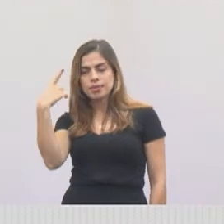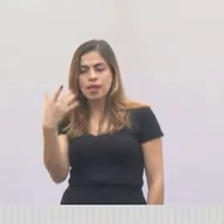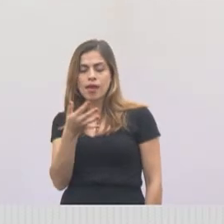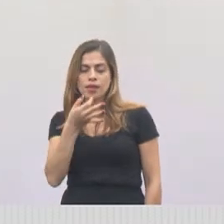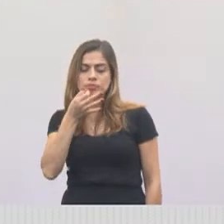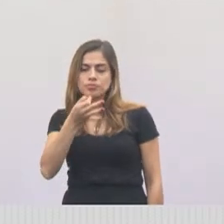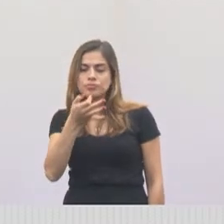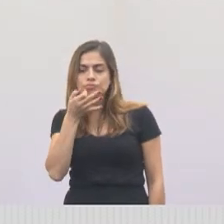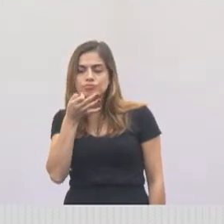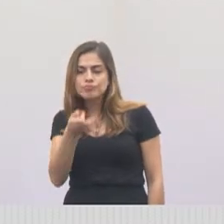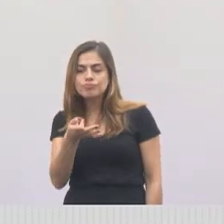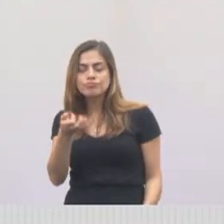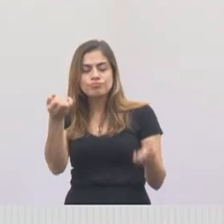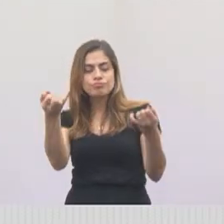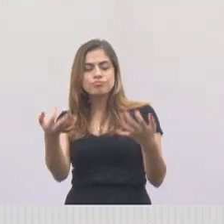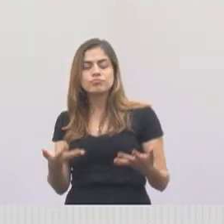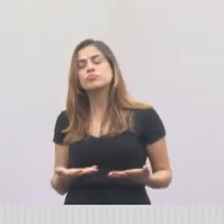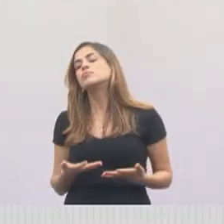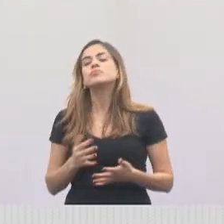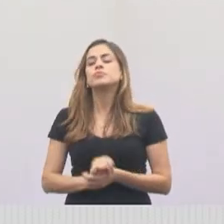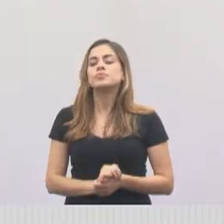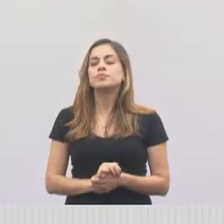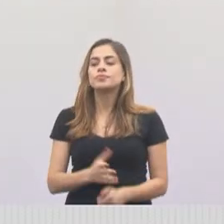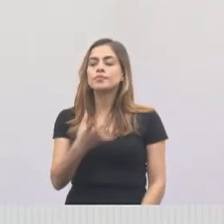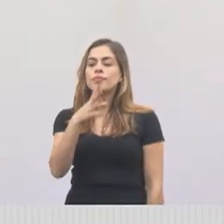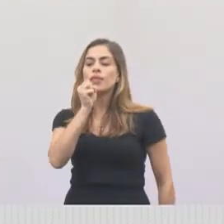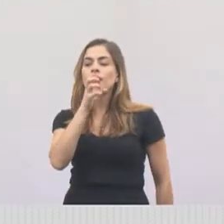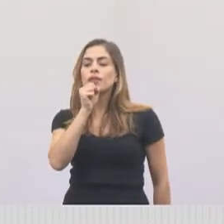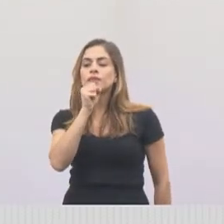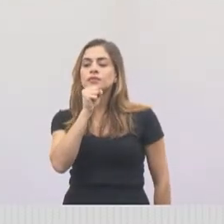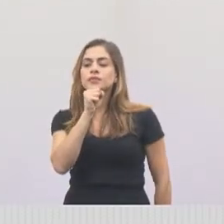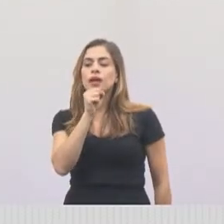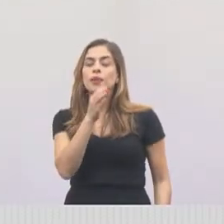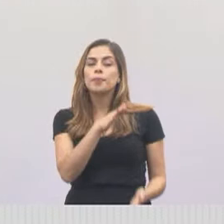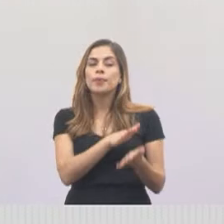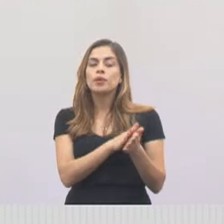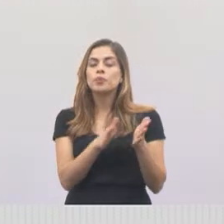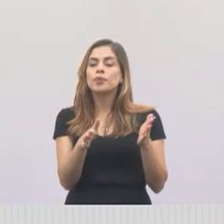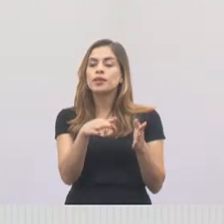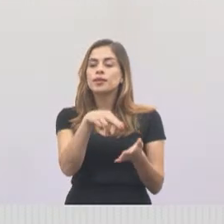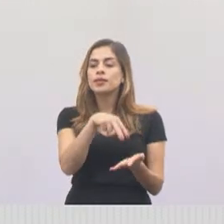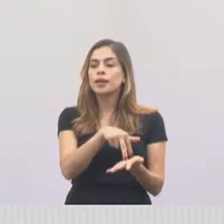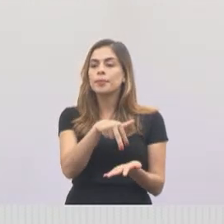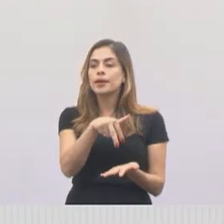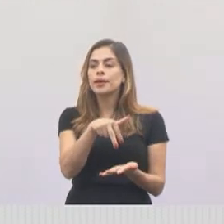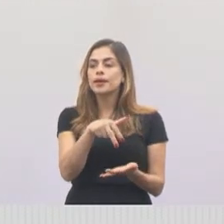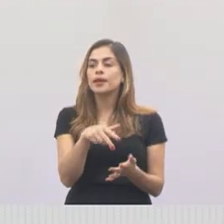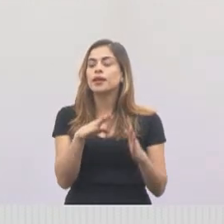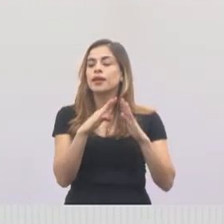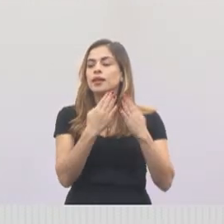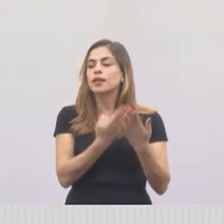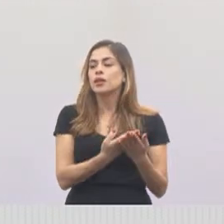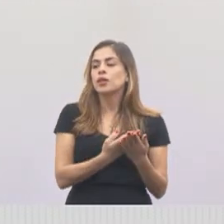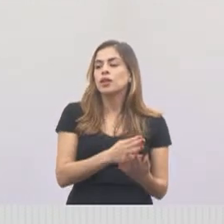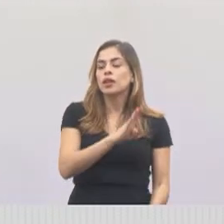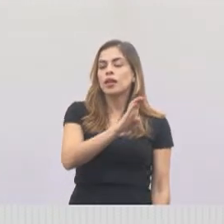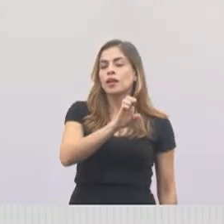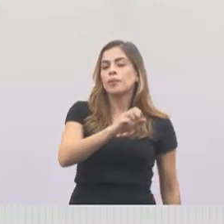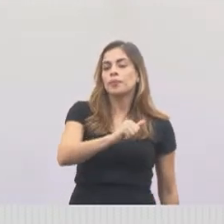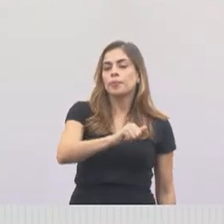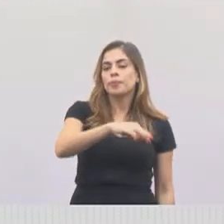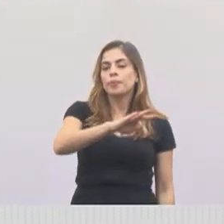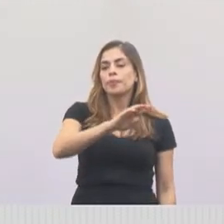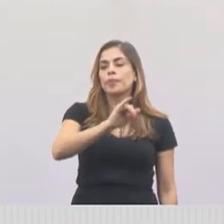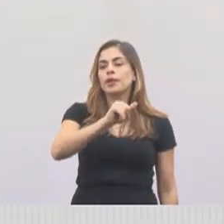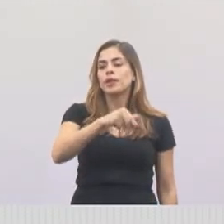as suas sugestões. E no sábado, será no período da manhã, na Escola Beatriz Junqueira, lá no